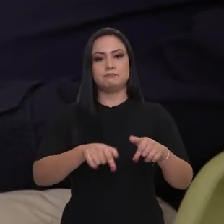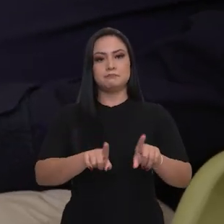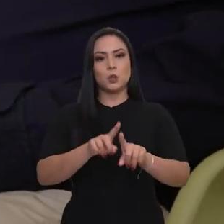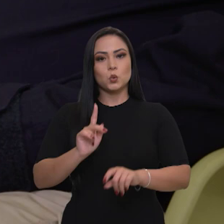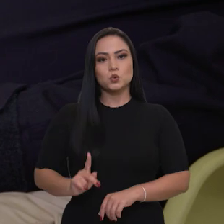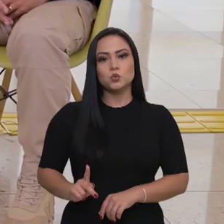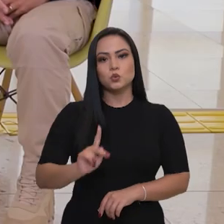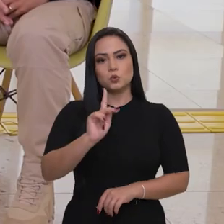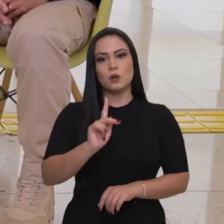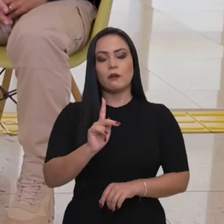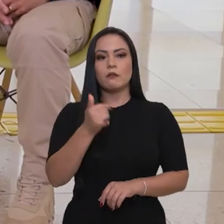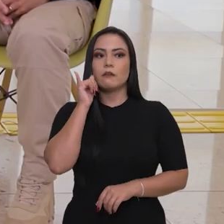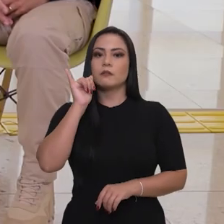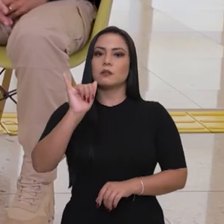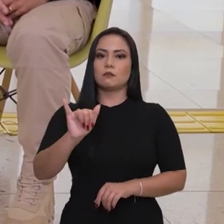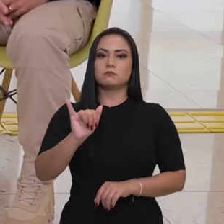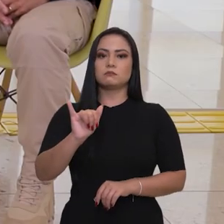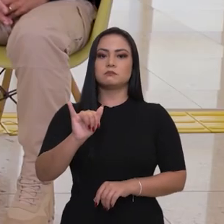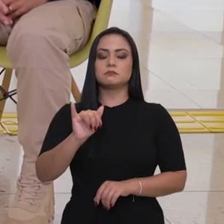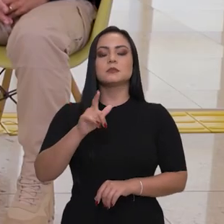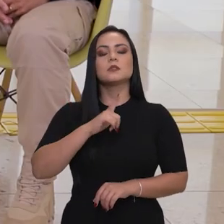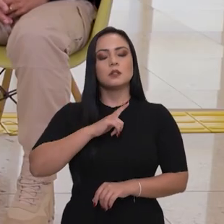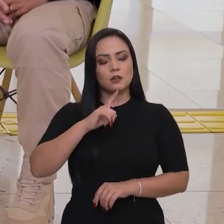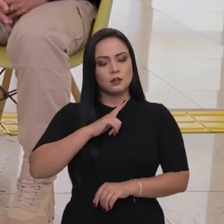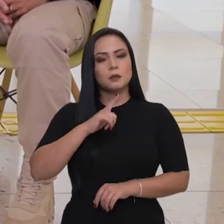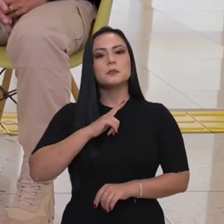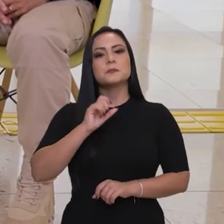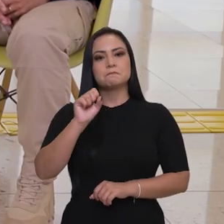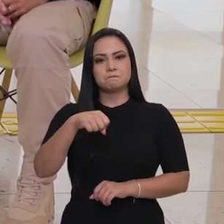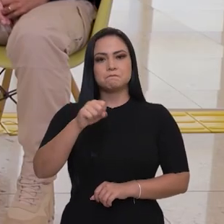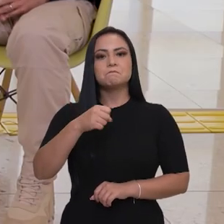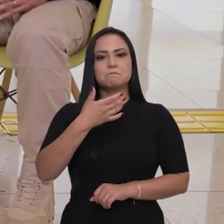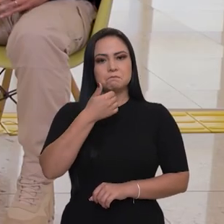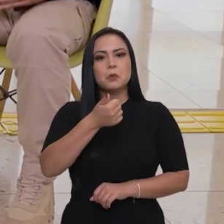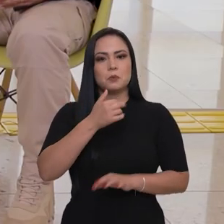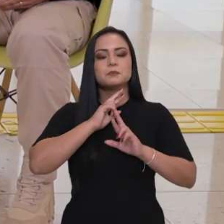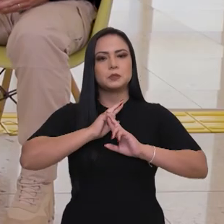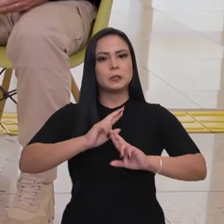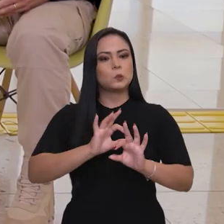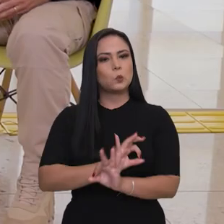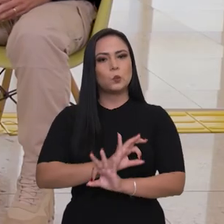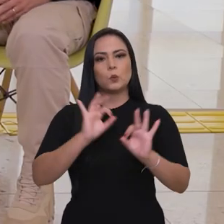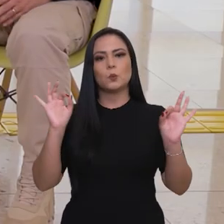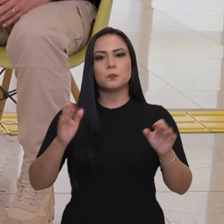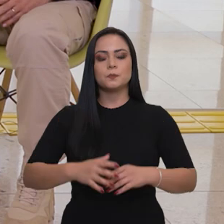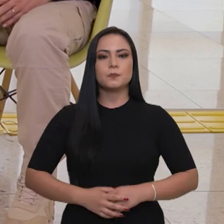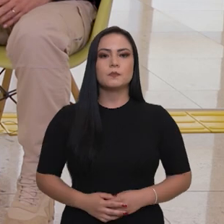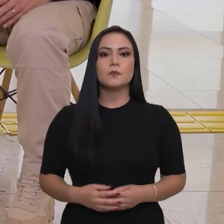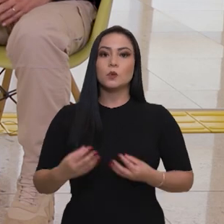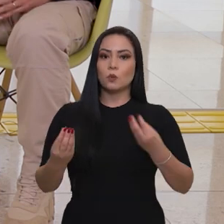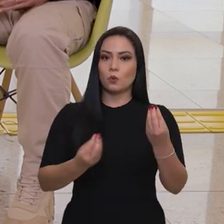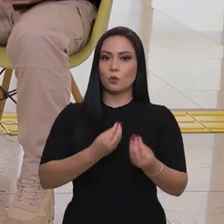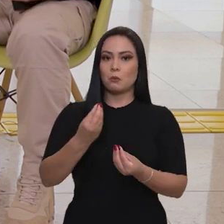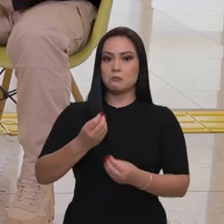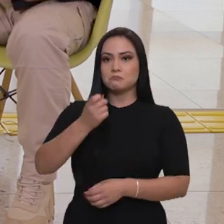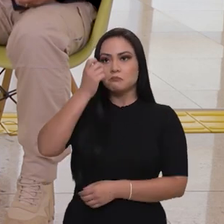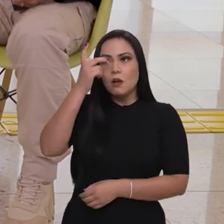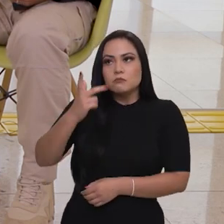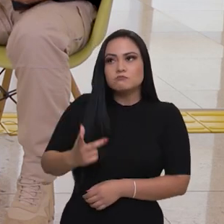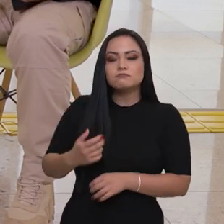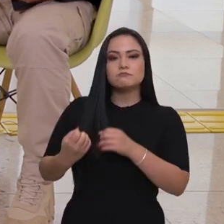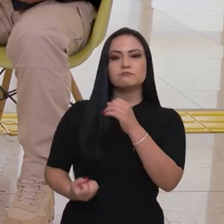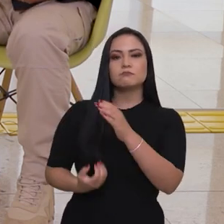e continuar a coibir. E temos, sim, grandes, muito bons resultados. Como essa